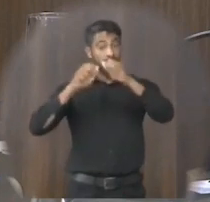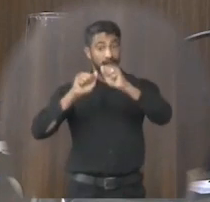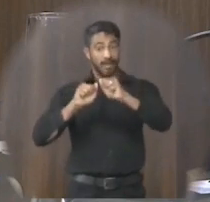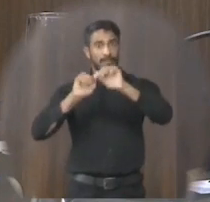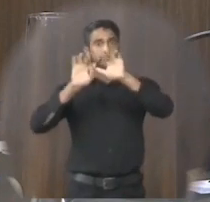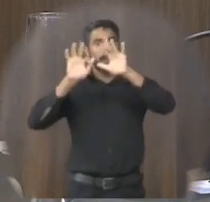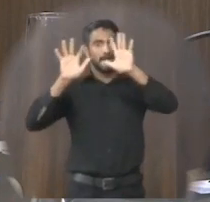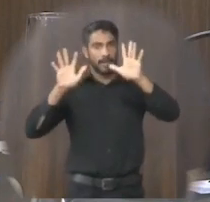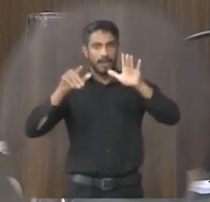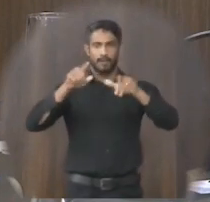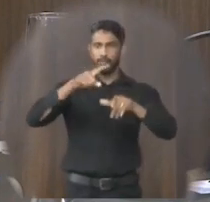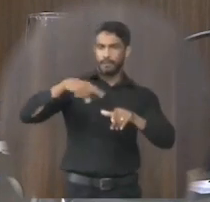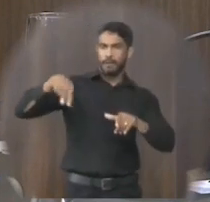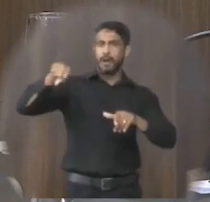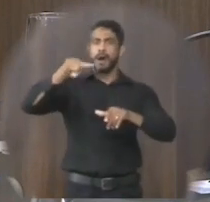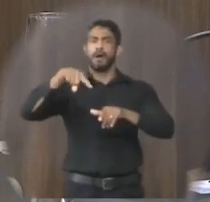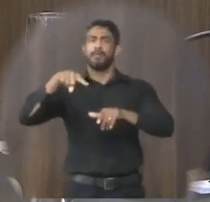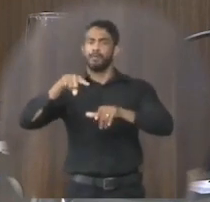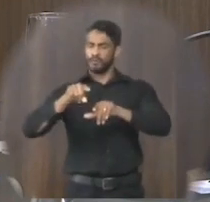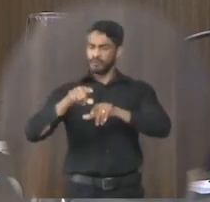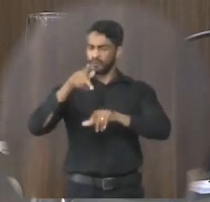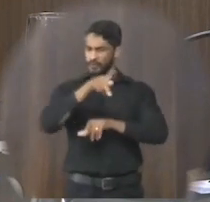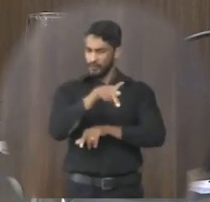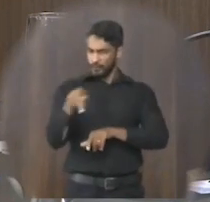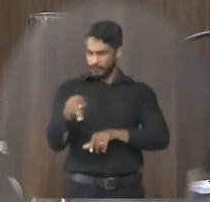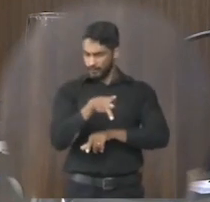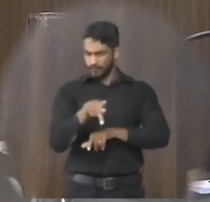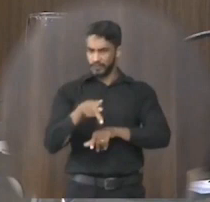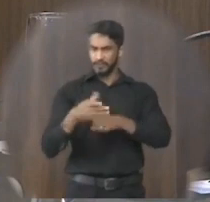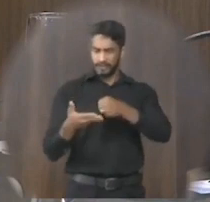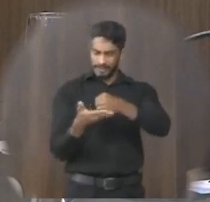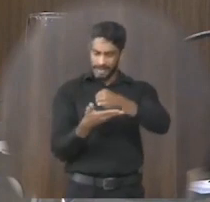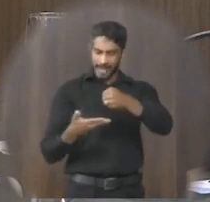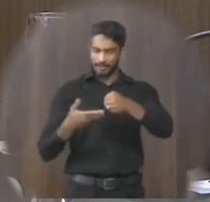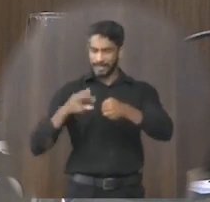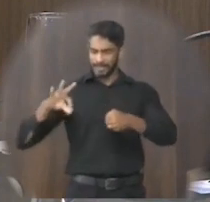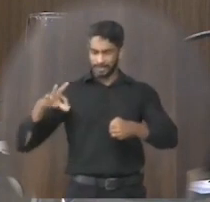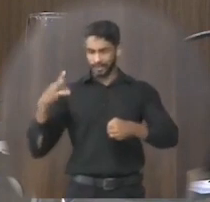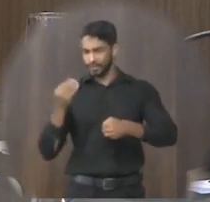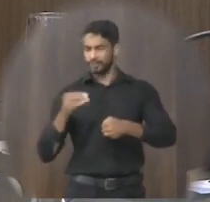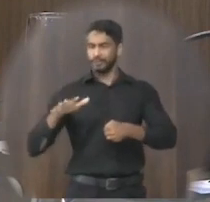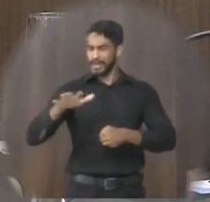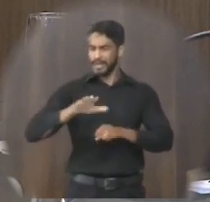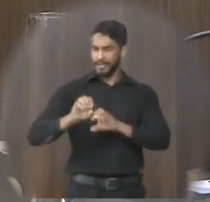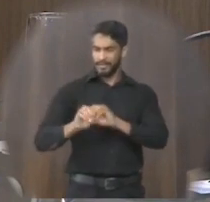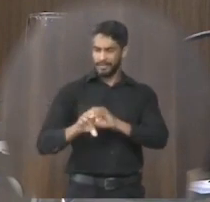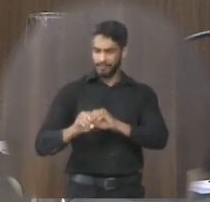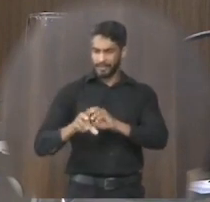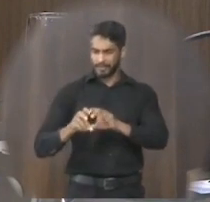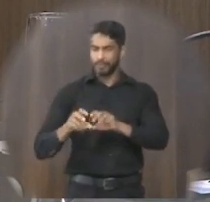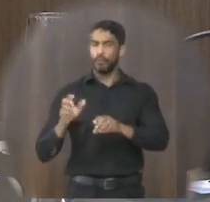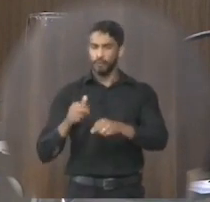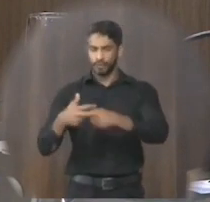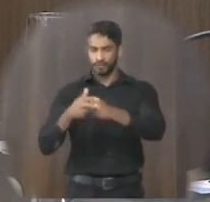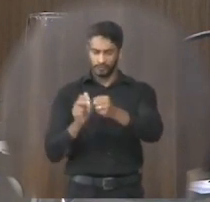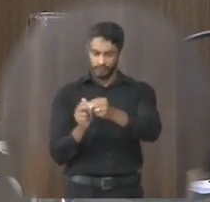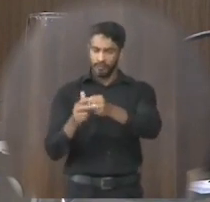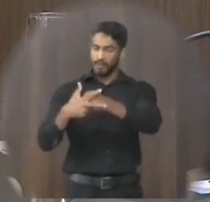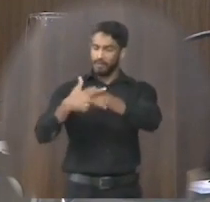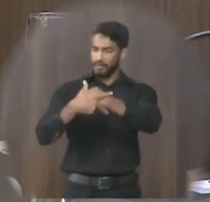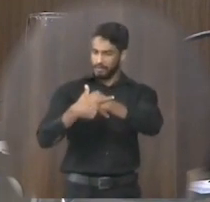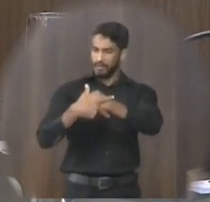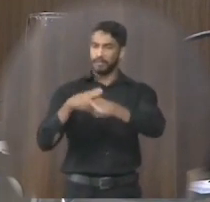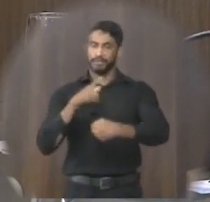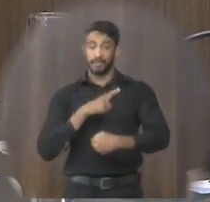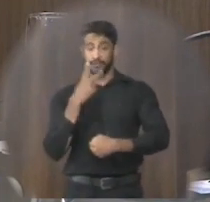aos aos nossos educadores a base de tudo a educação hoje eu tive no meu gabinete tive a honra de